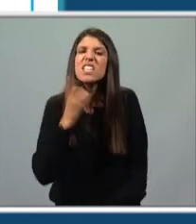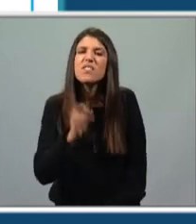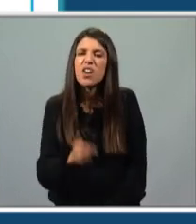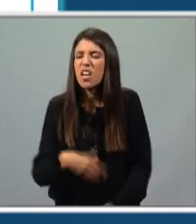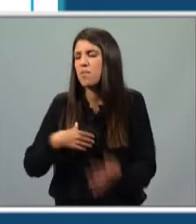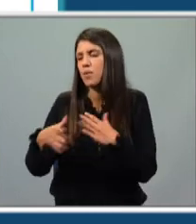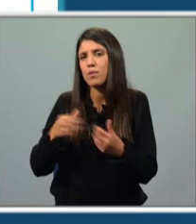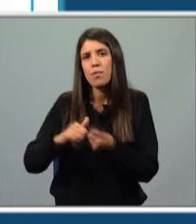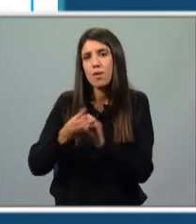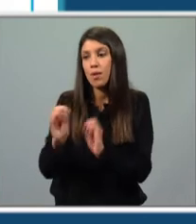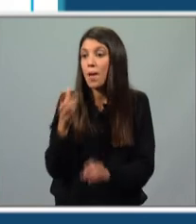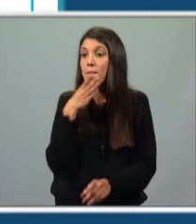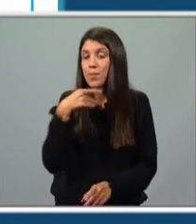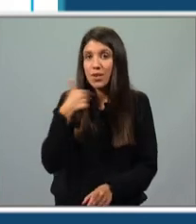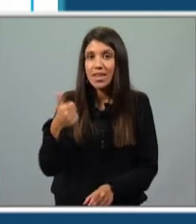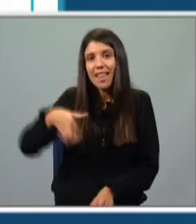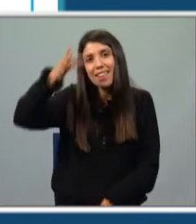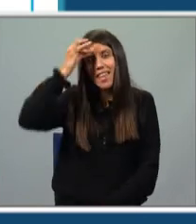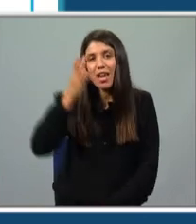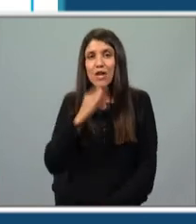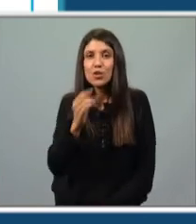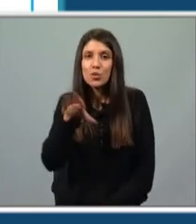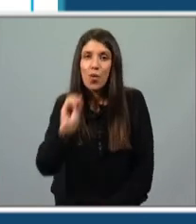Não faz mal. É bonita e vou decorá-la. João.